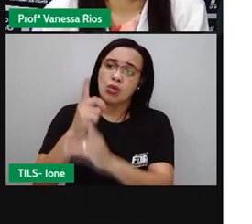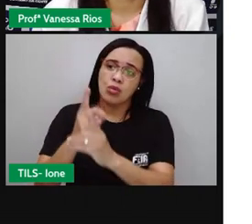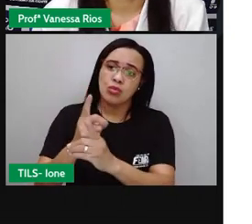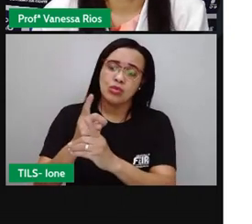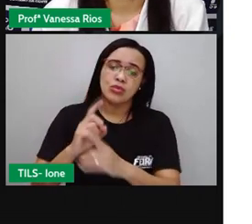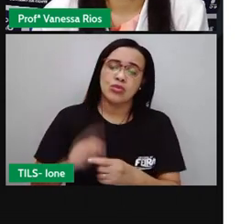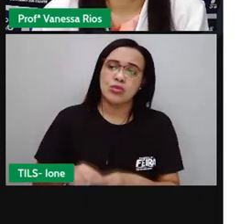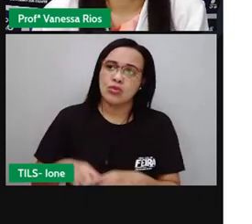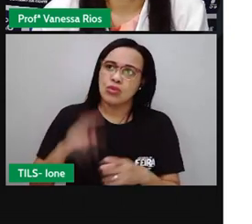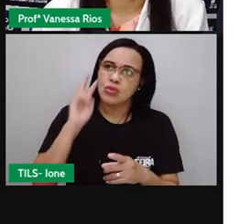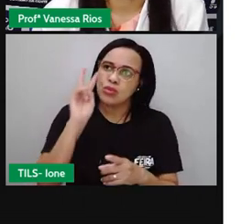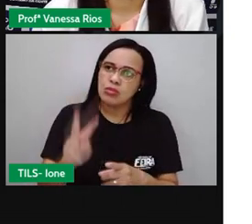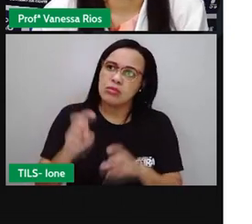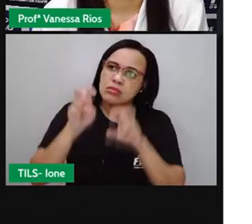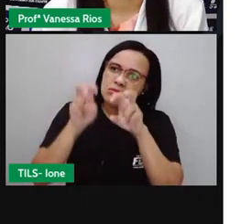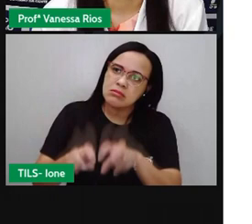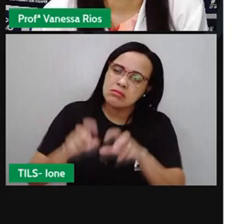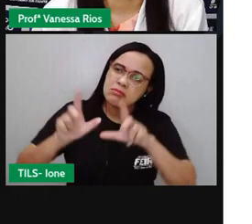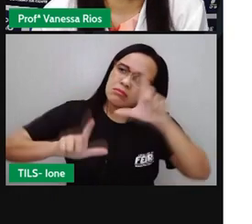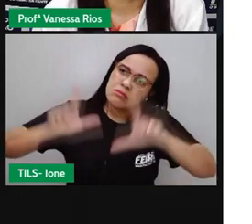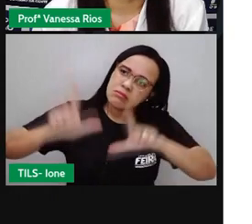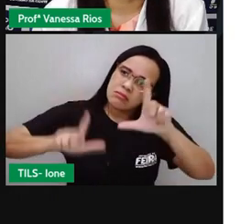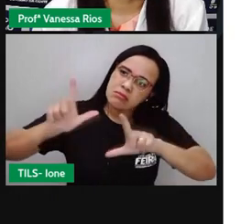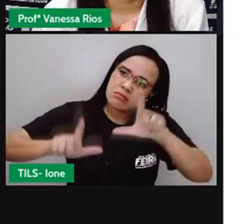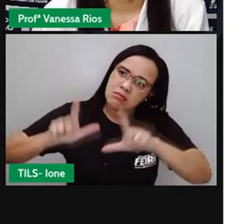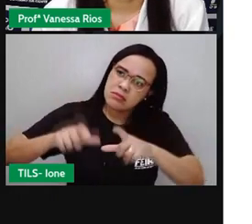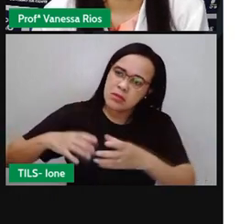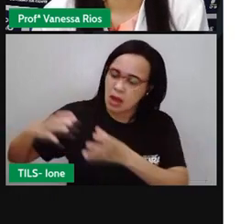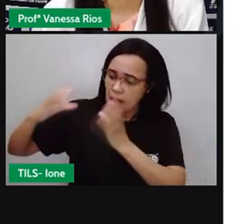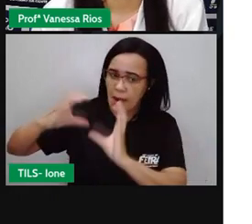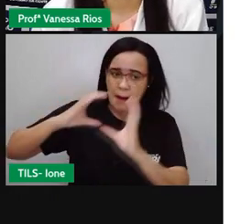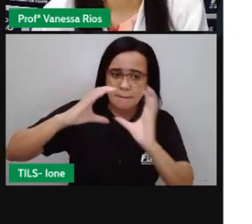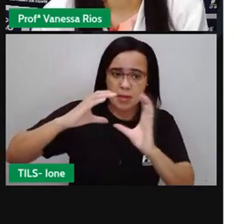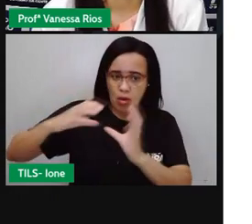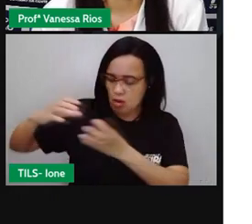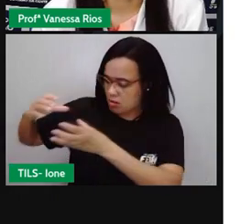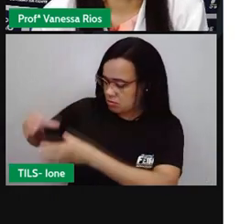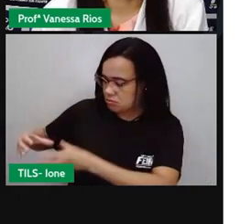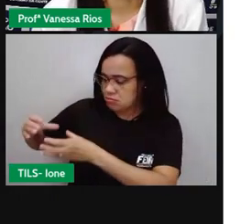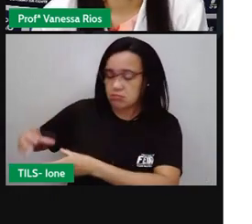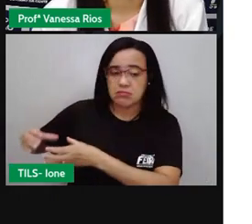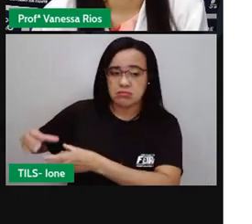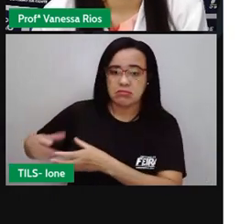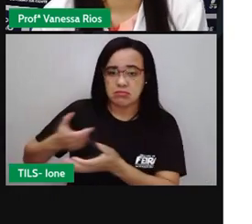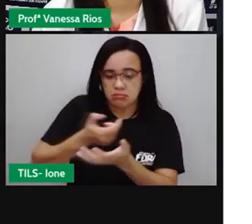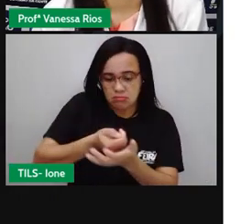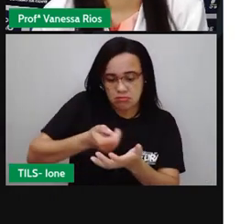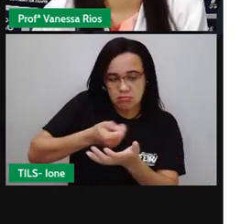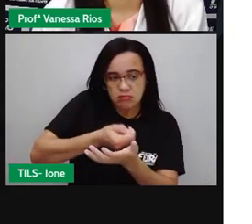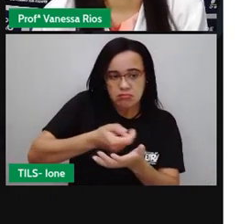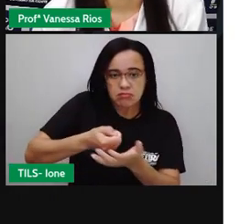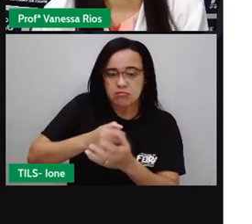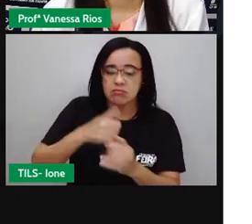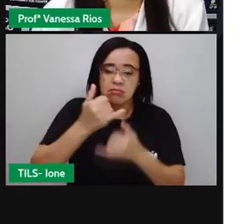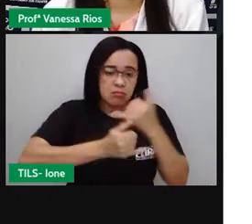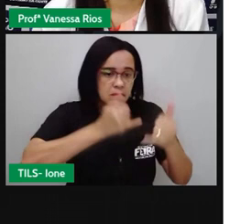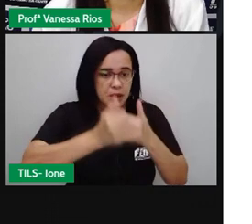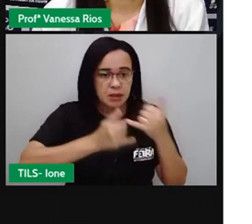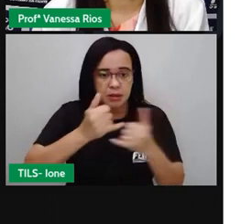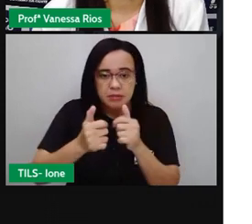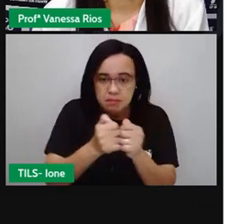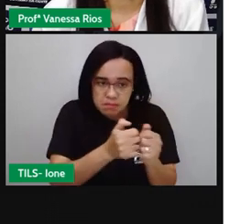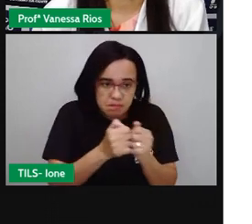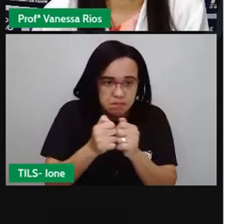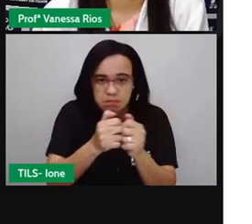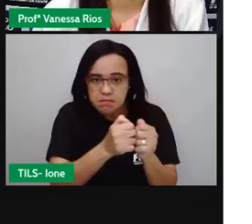TV, com uma bola nova do lado, manejando os controles de um videogame. Algo